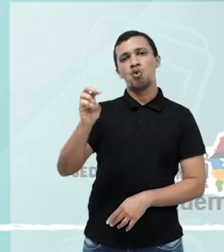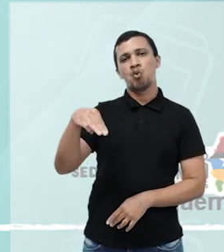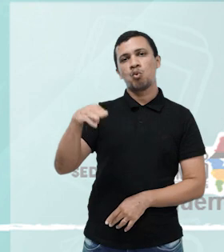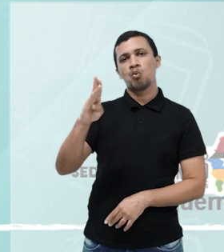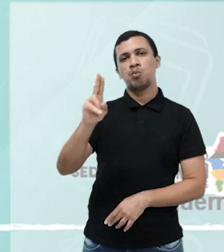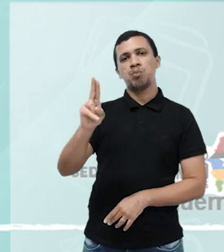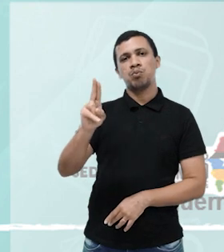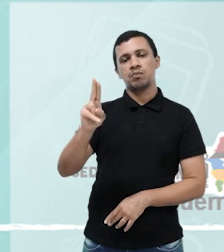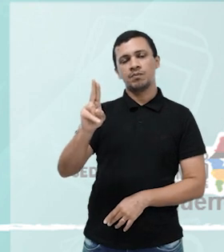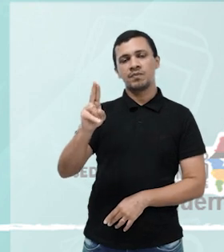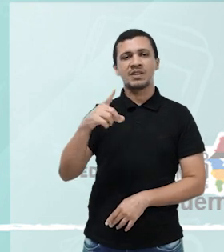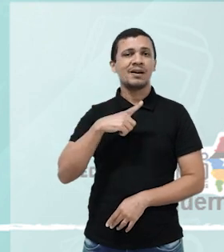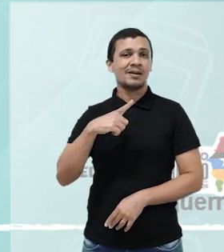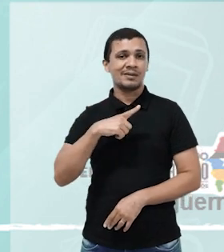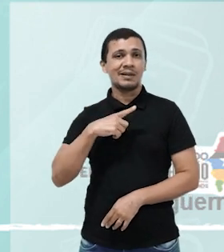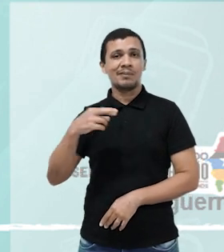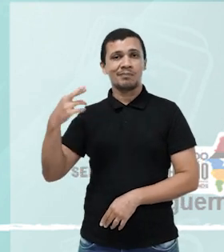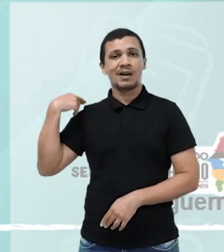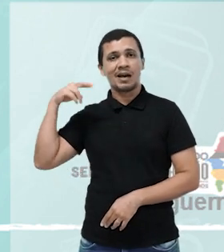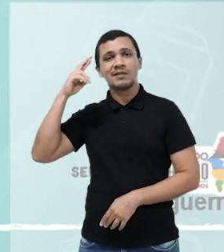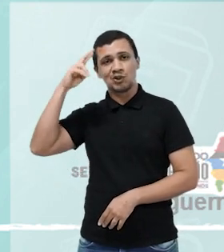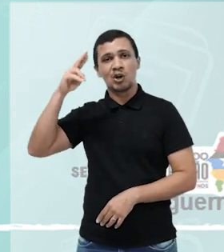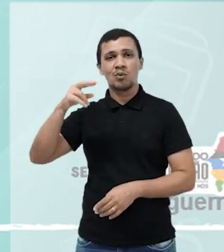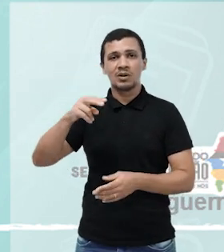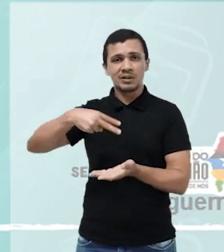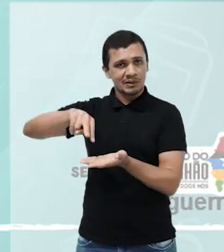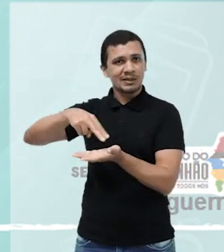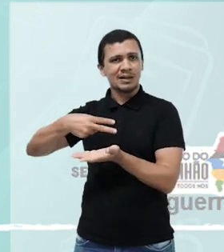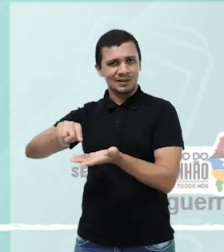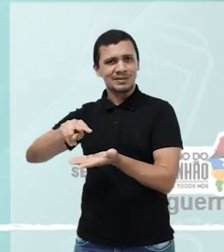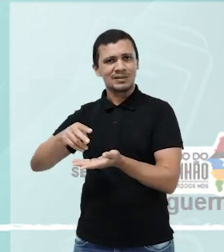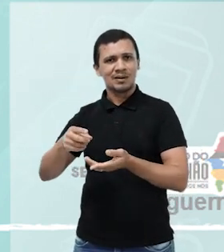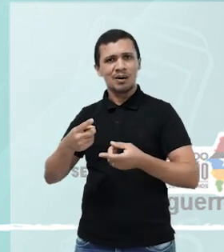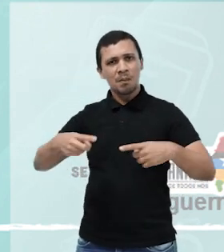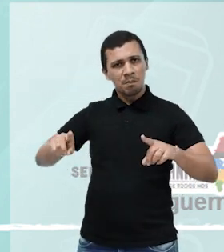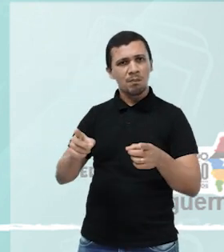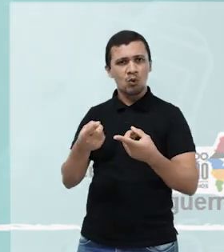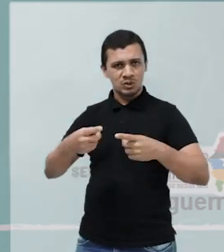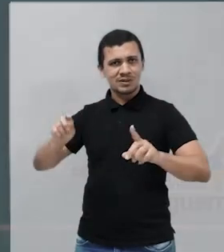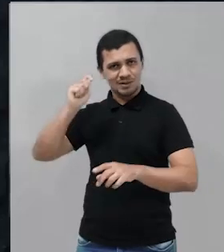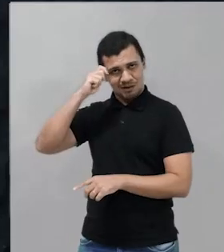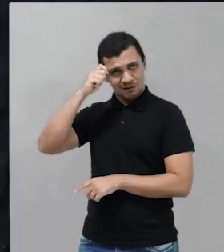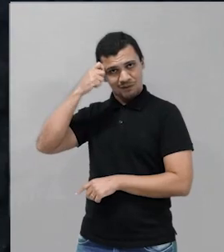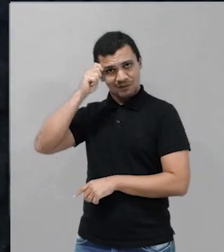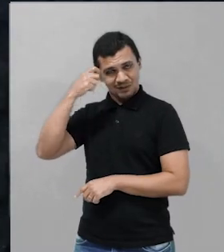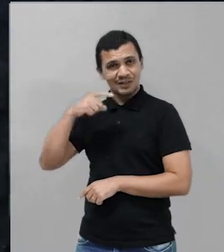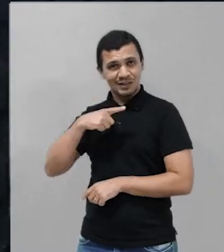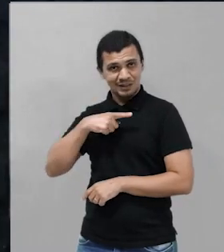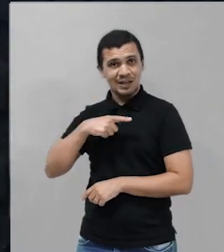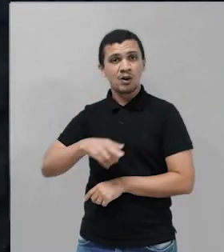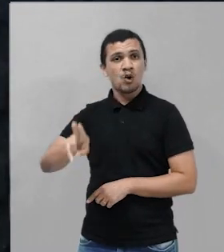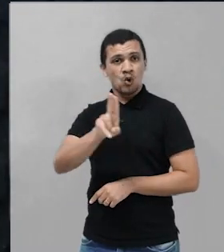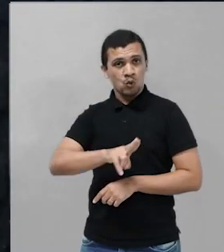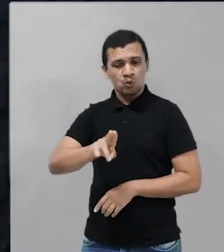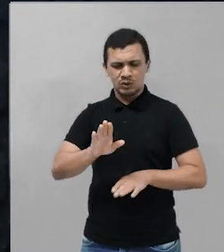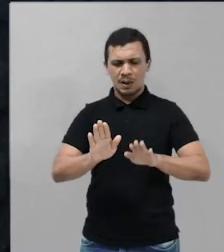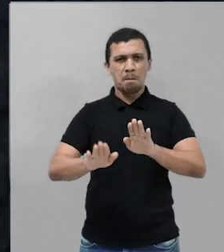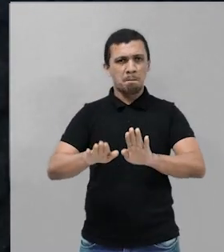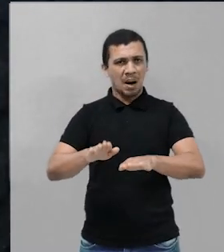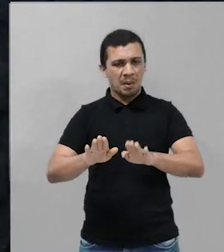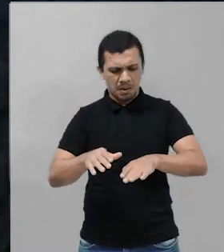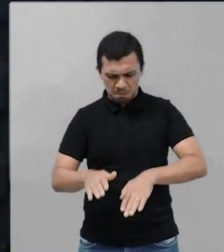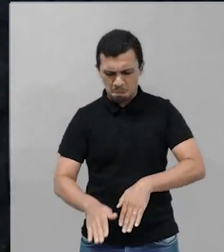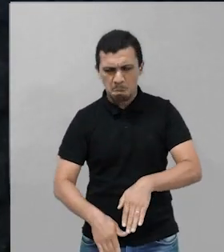matriz africana você tem dança, você tem música, e essa música é feita através de instrumentos de percussão, muita gente convencionou